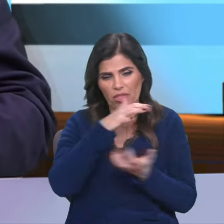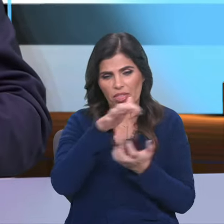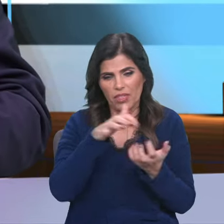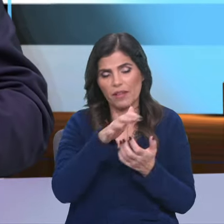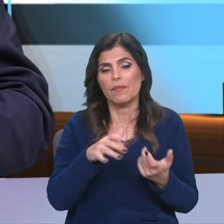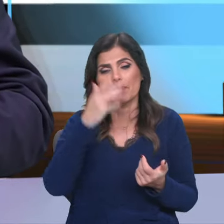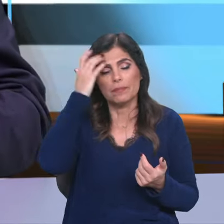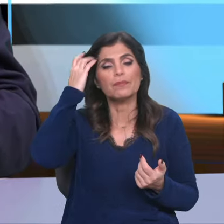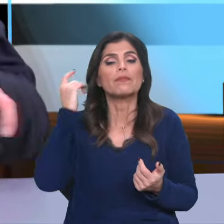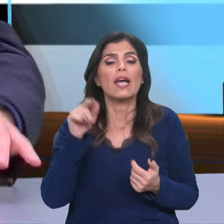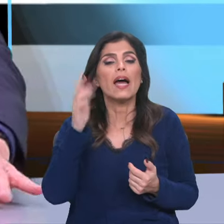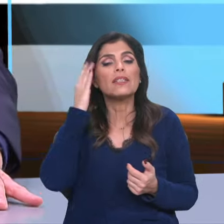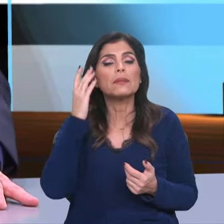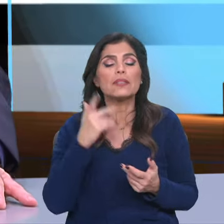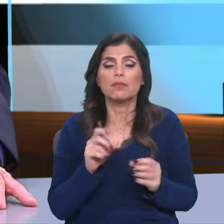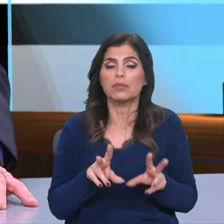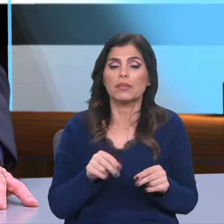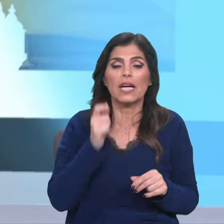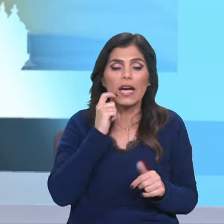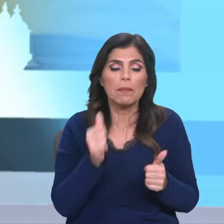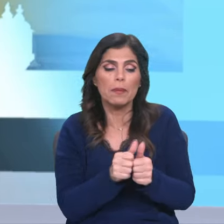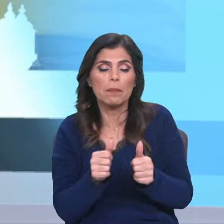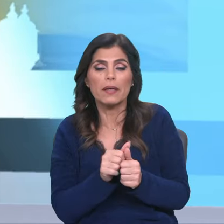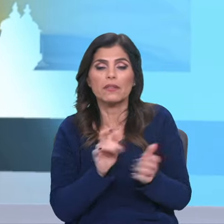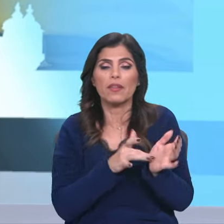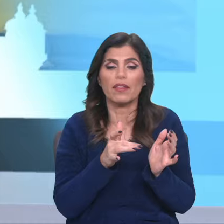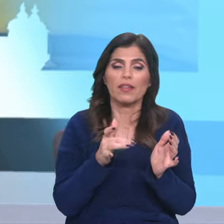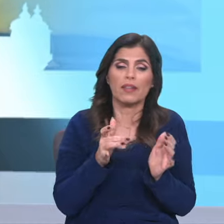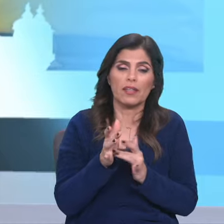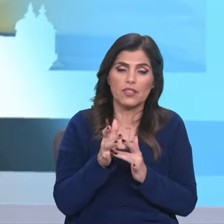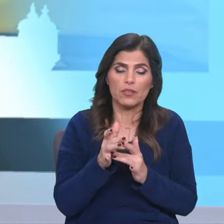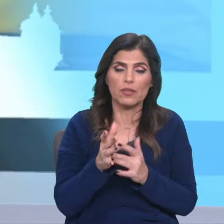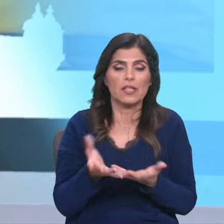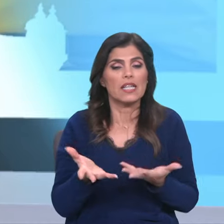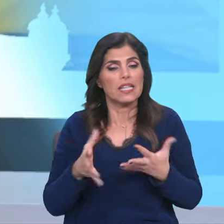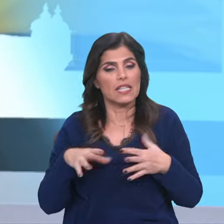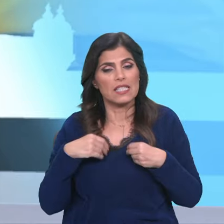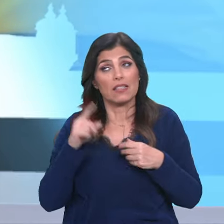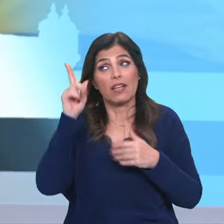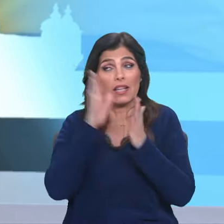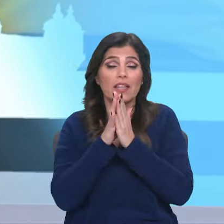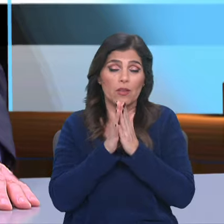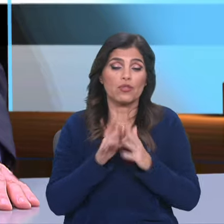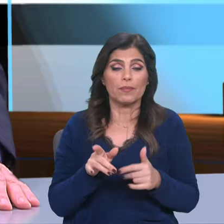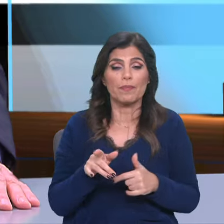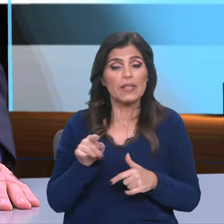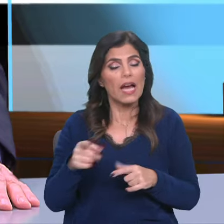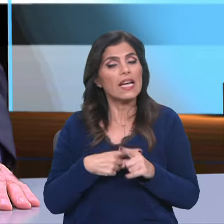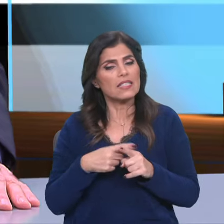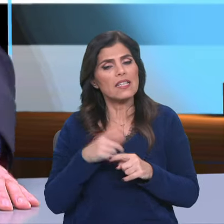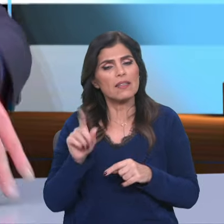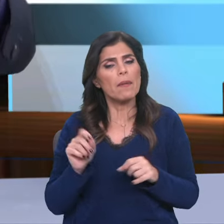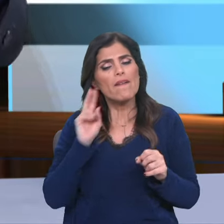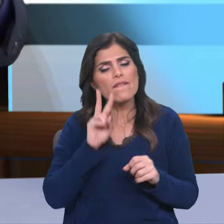cura, não é? Também daqueles que se aproximam a Deus e que acolhem a Exatamente. E aí também é interessante, aí também se vê a